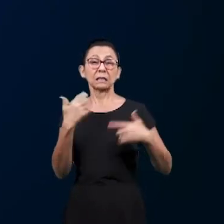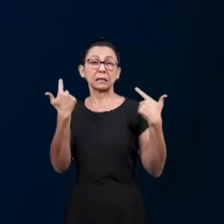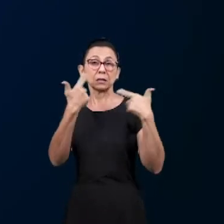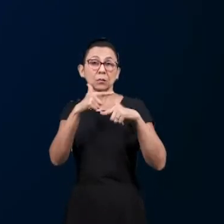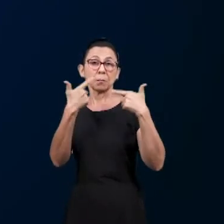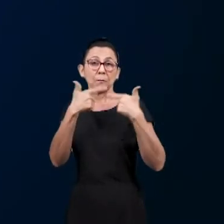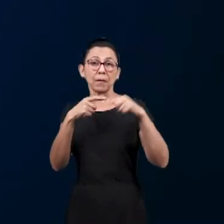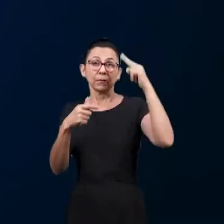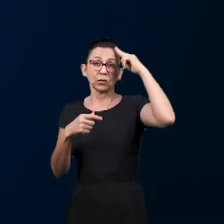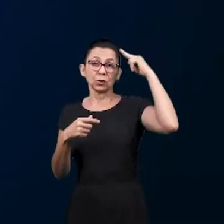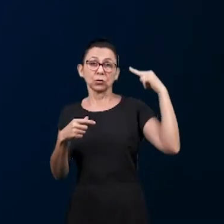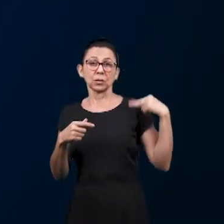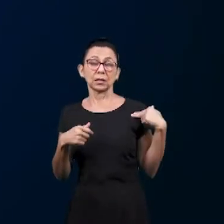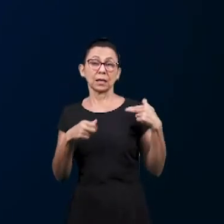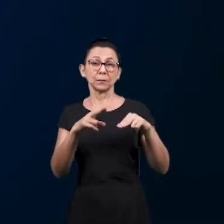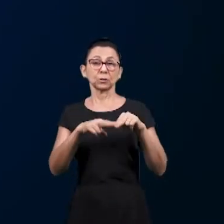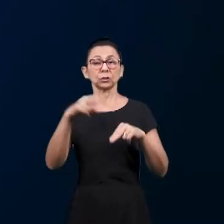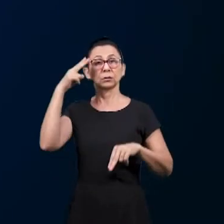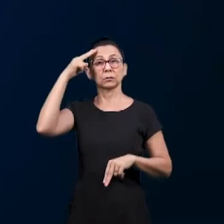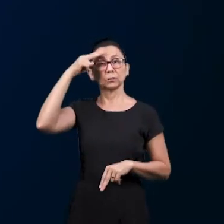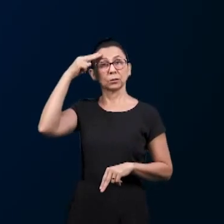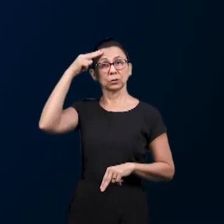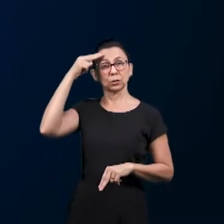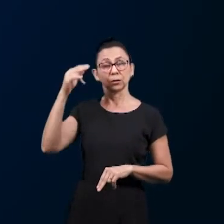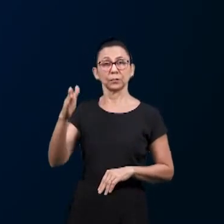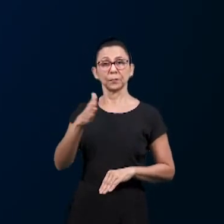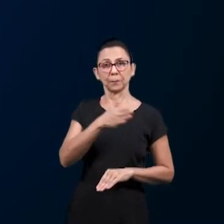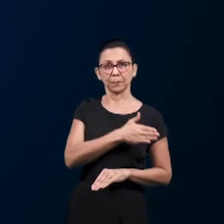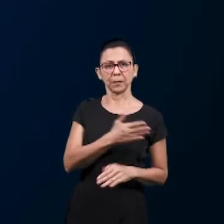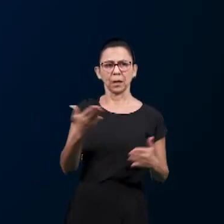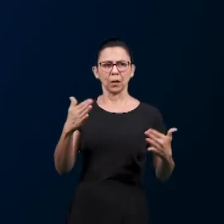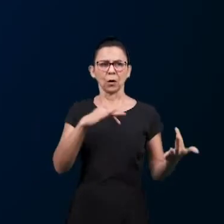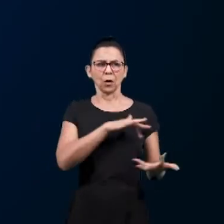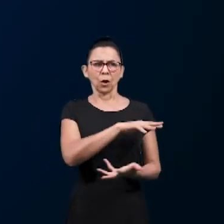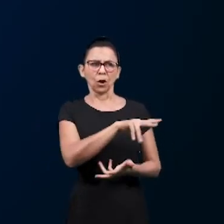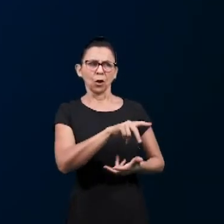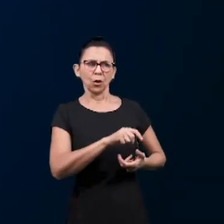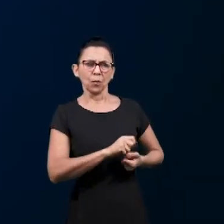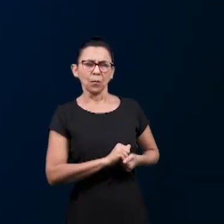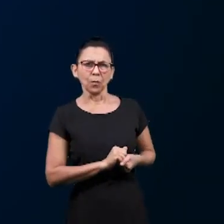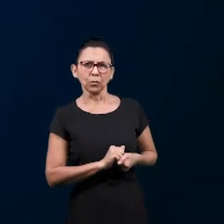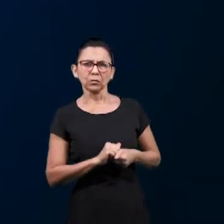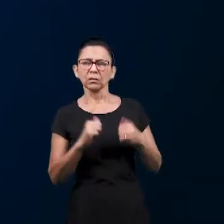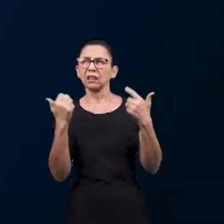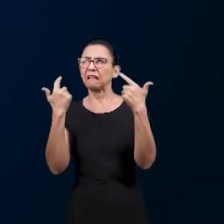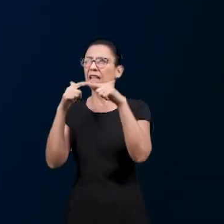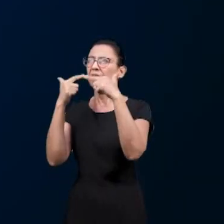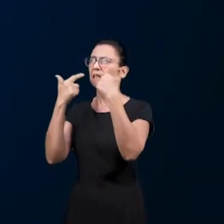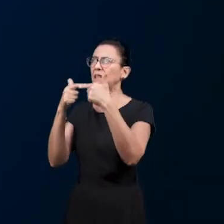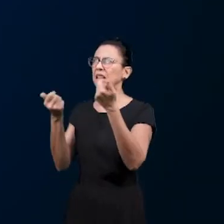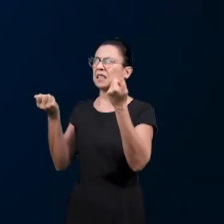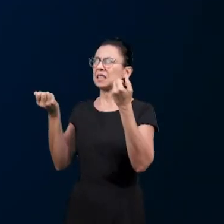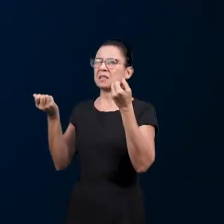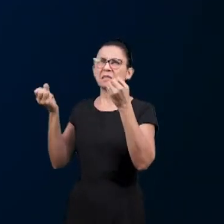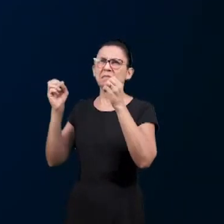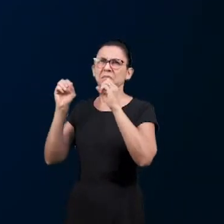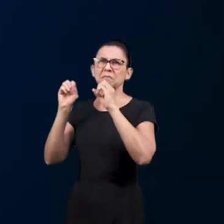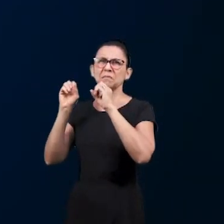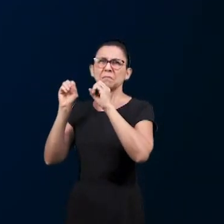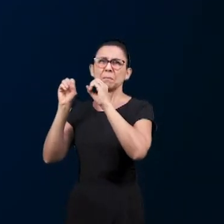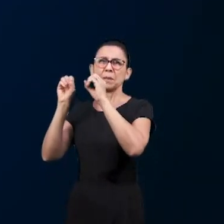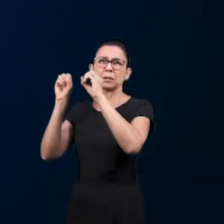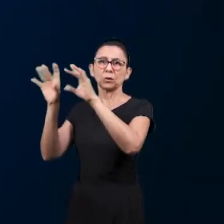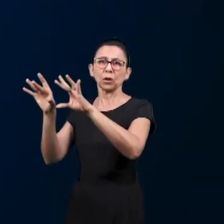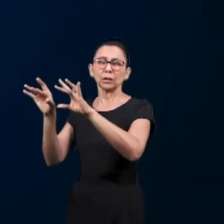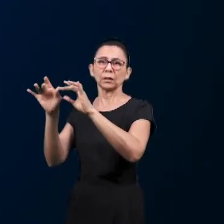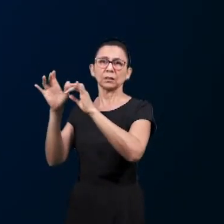zombavam dele. O mundo, apesar dos sinais, hoje afirma não precisar de Jesus, e se recusa a se